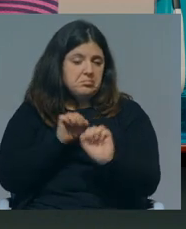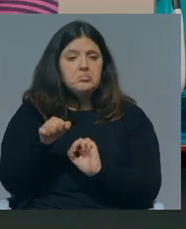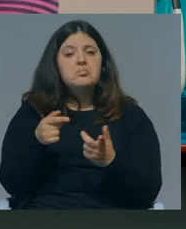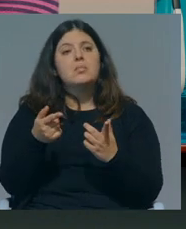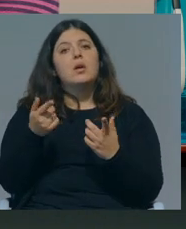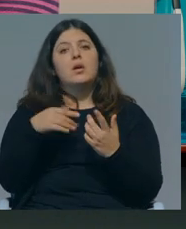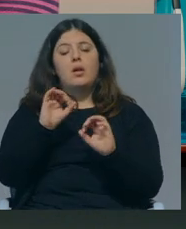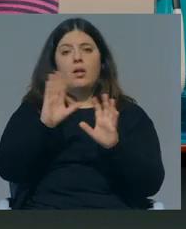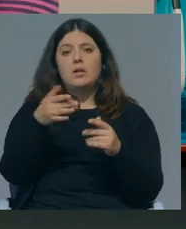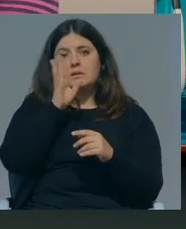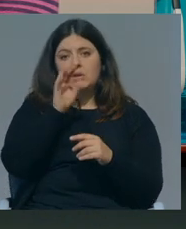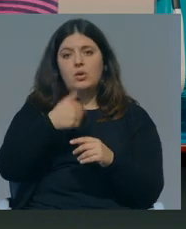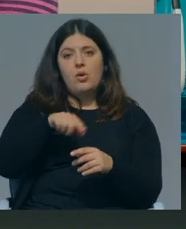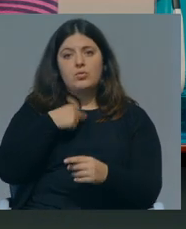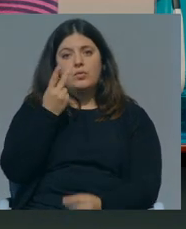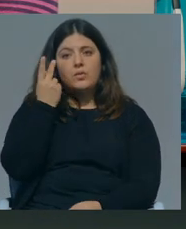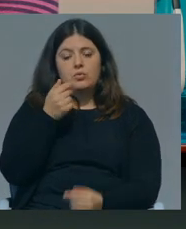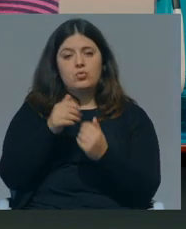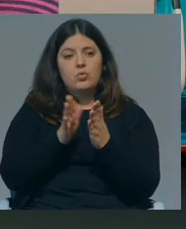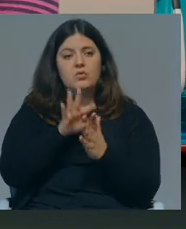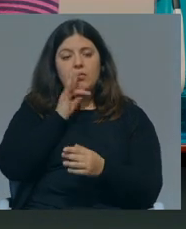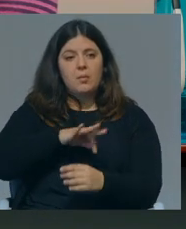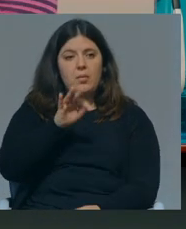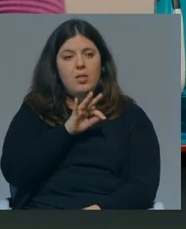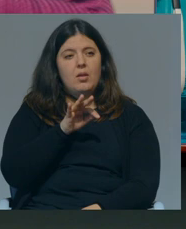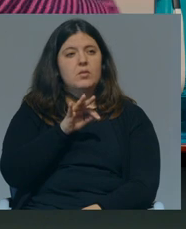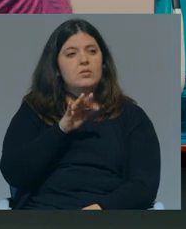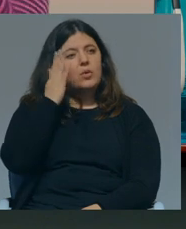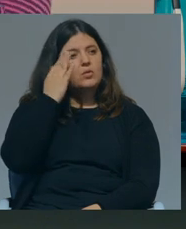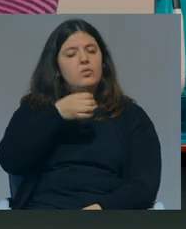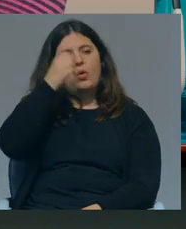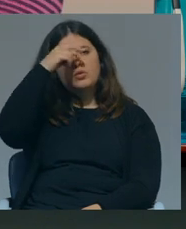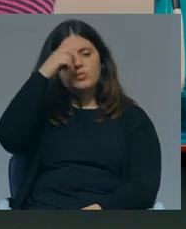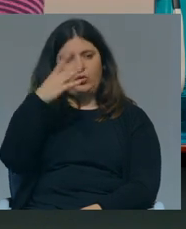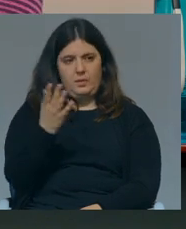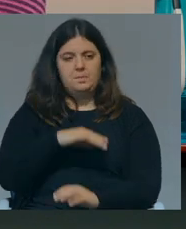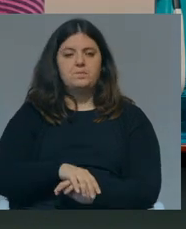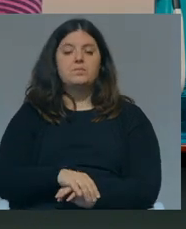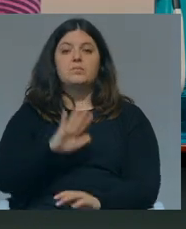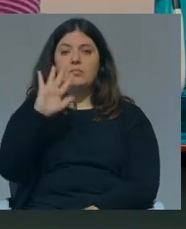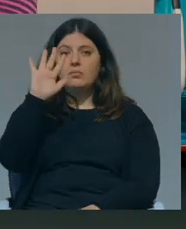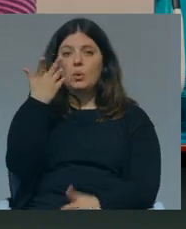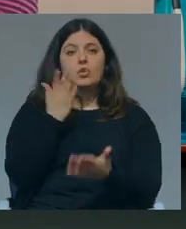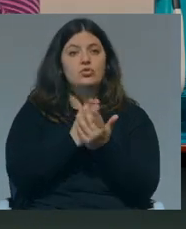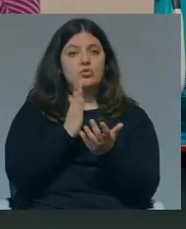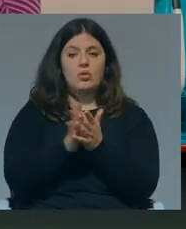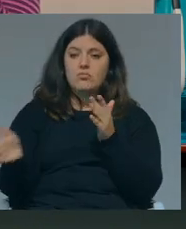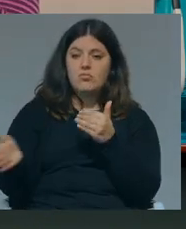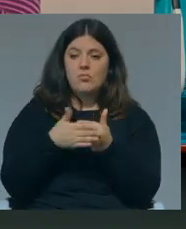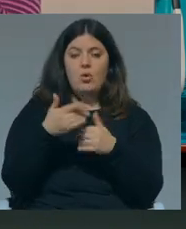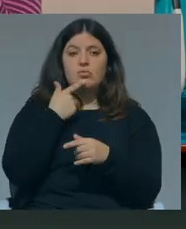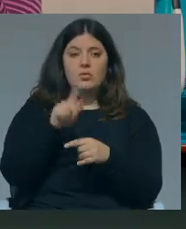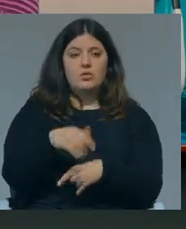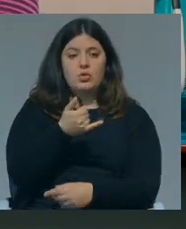se idealmente nós vivêssemos todos em famílias, acho que conto uma história, quando as escolas voltaram a fechar em